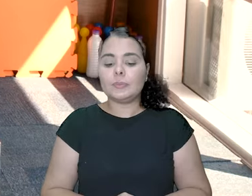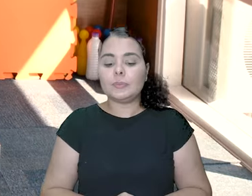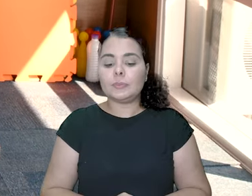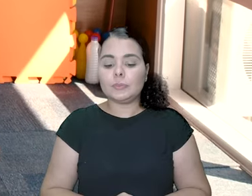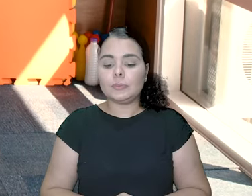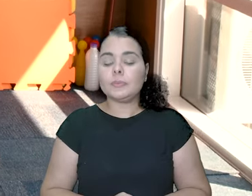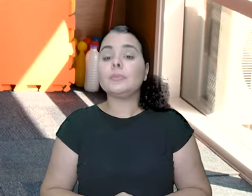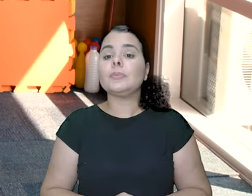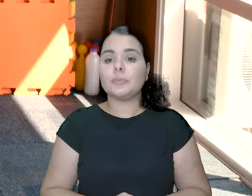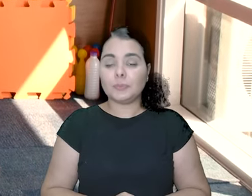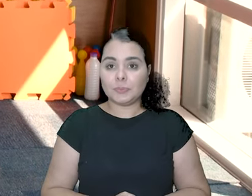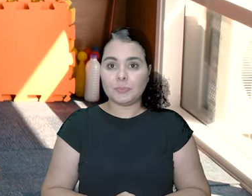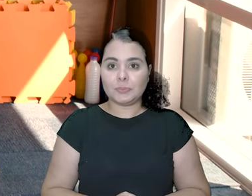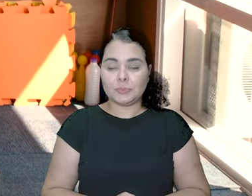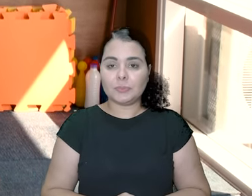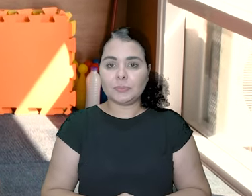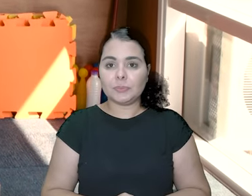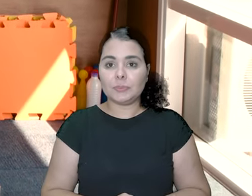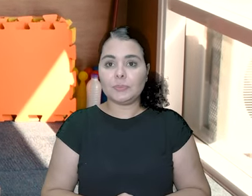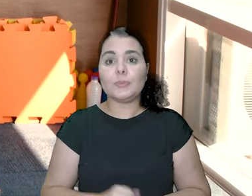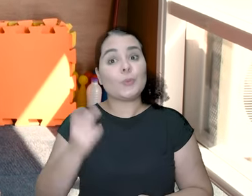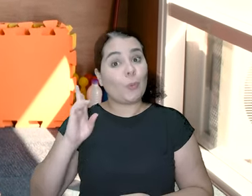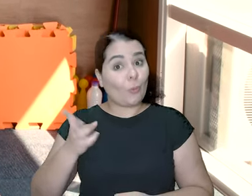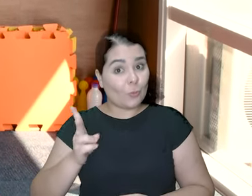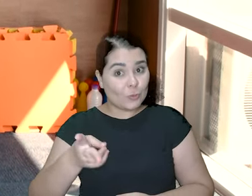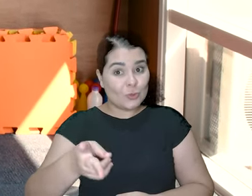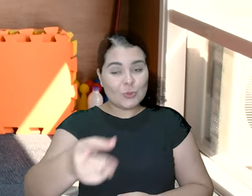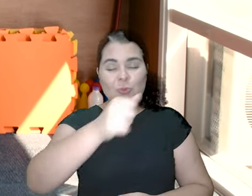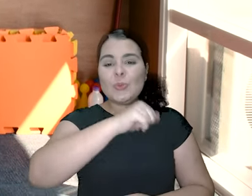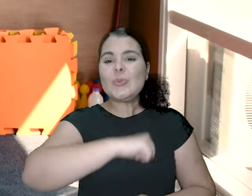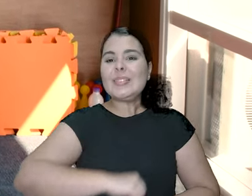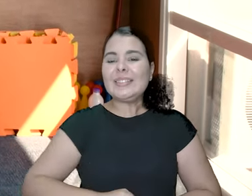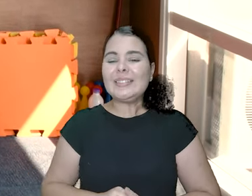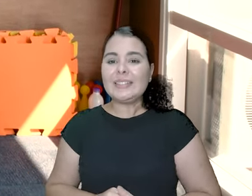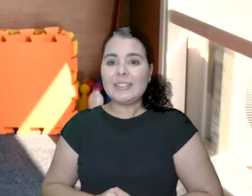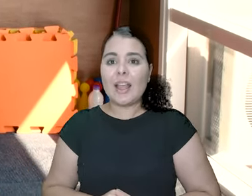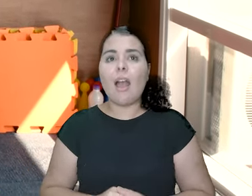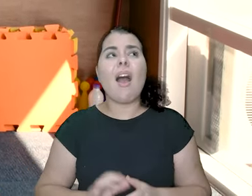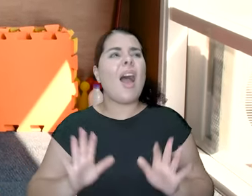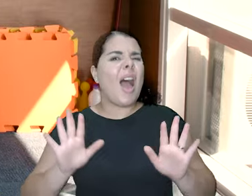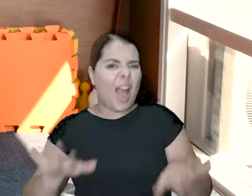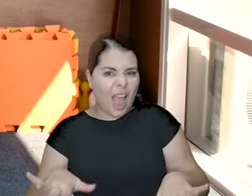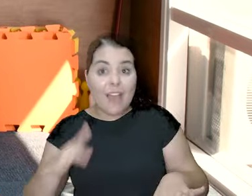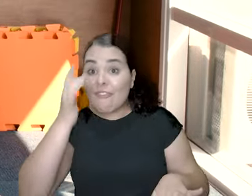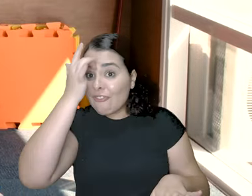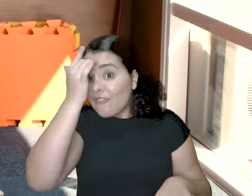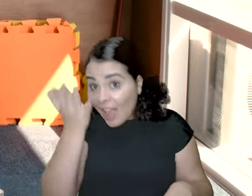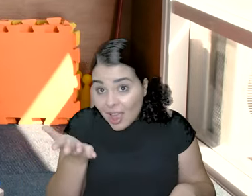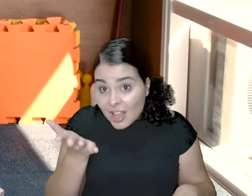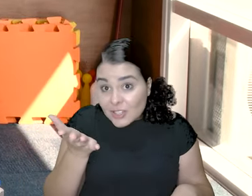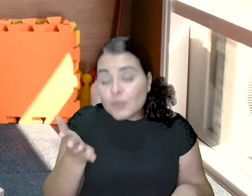Estou tirando os calcanhares do chão. Continua. Continua. Ah, está